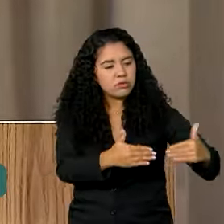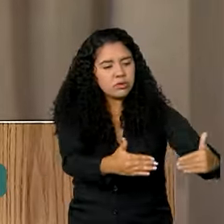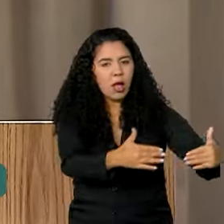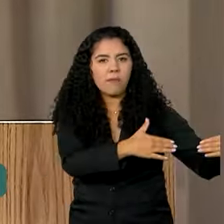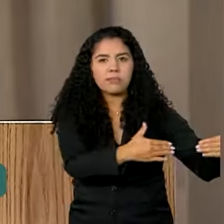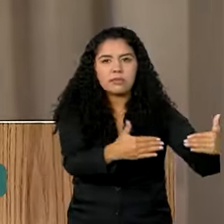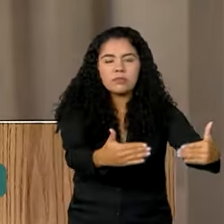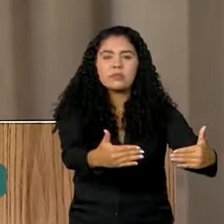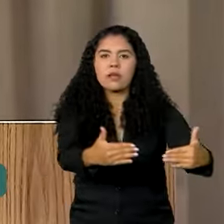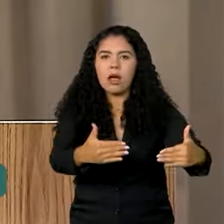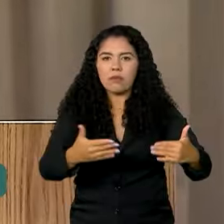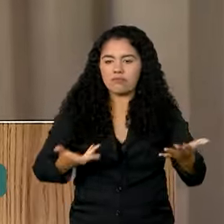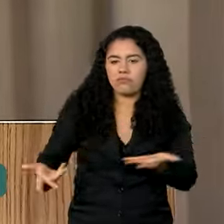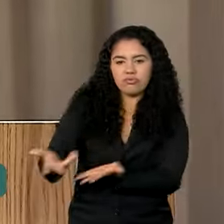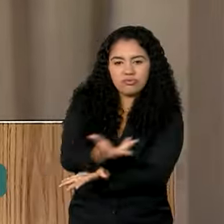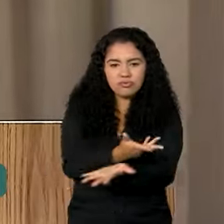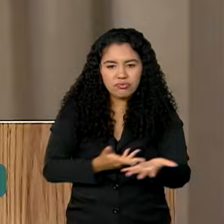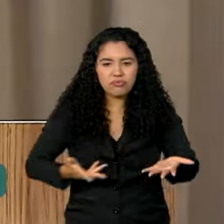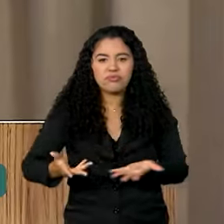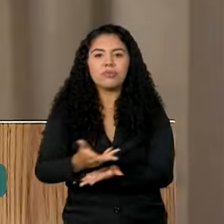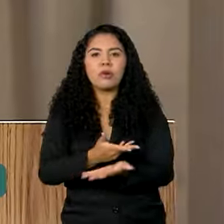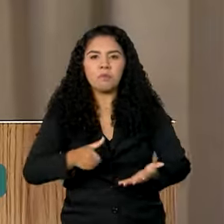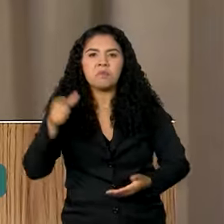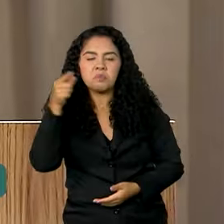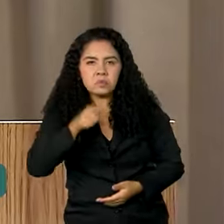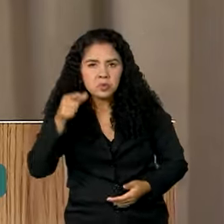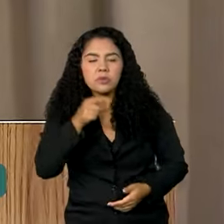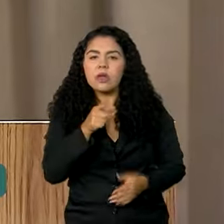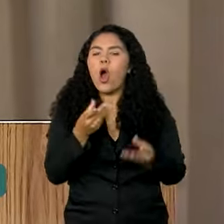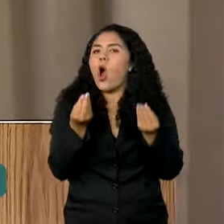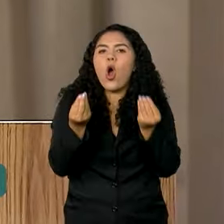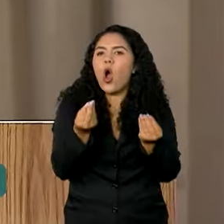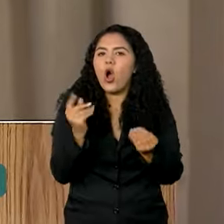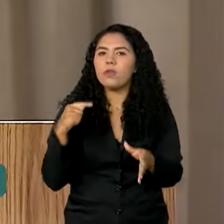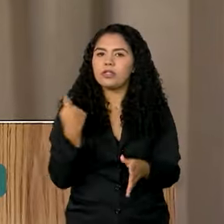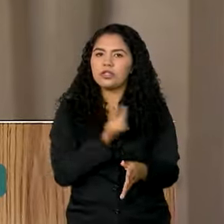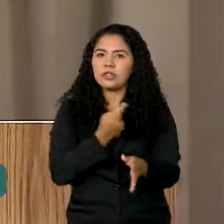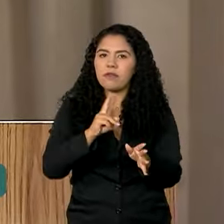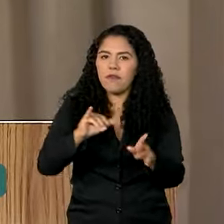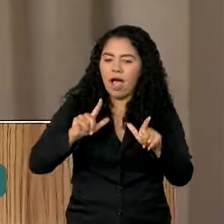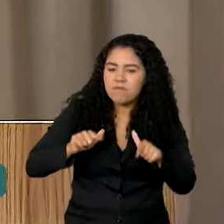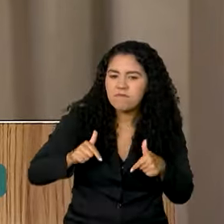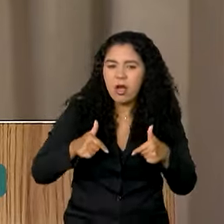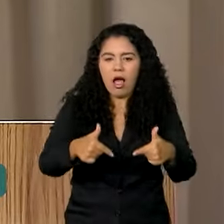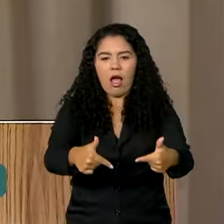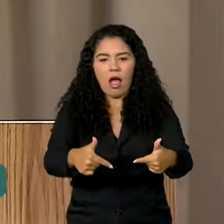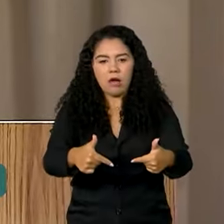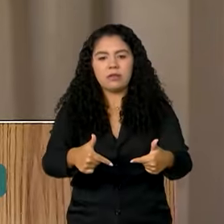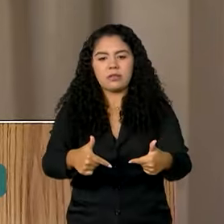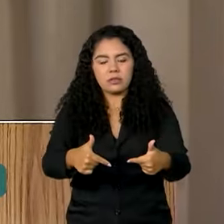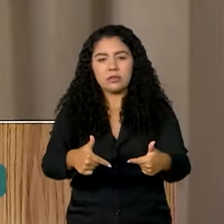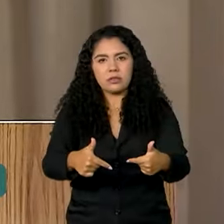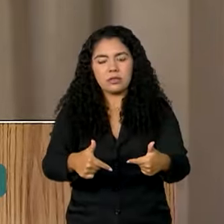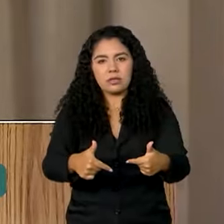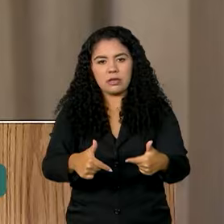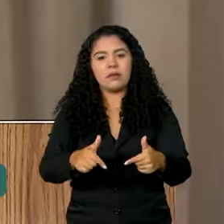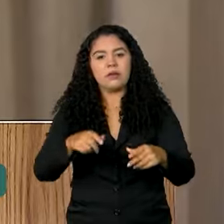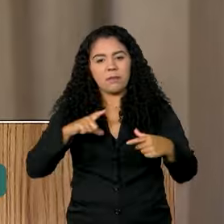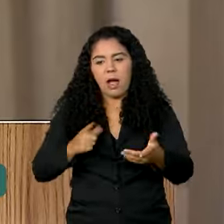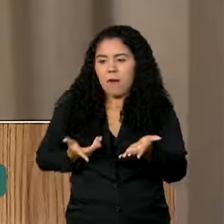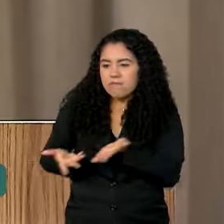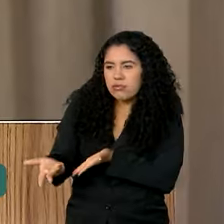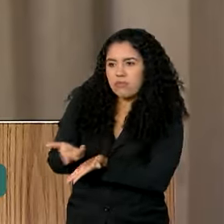chamados determinantes sociais. Como é que a gente vai atuar melhor, se não fazendo essa